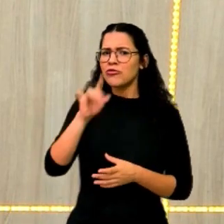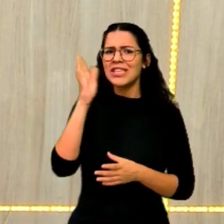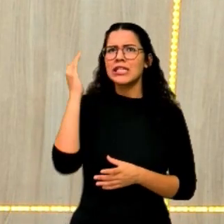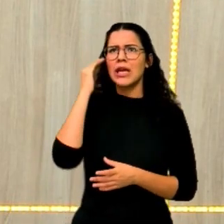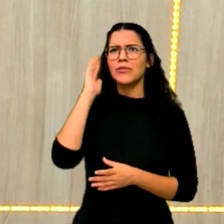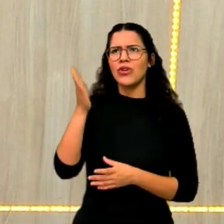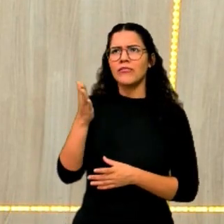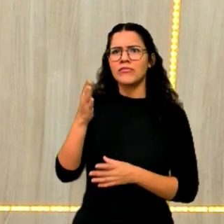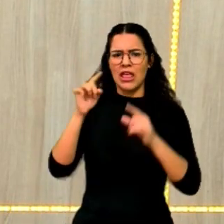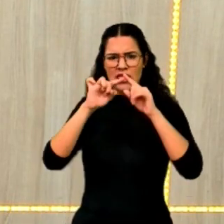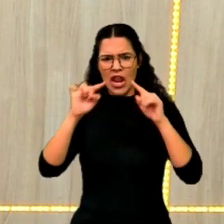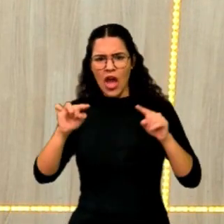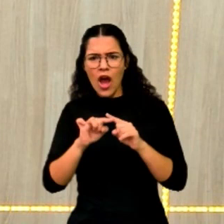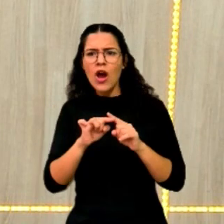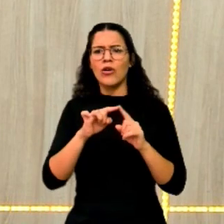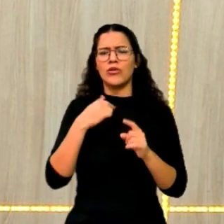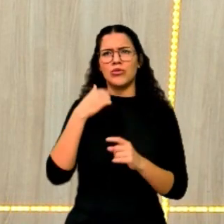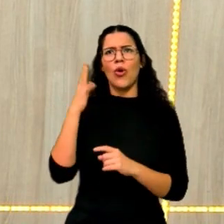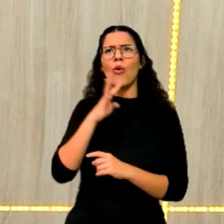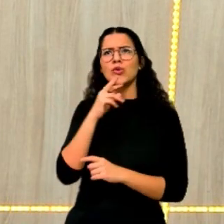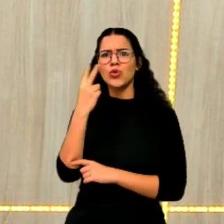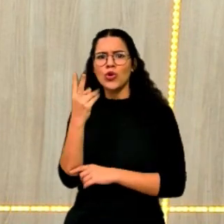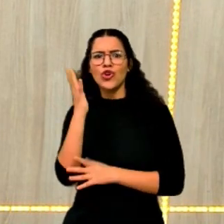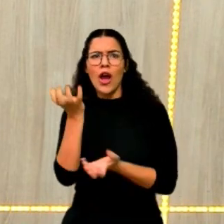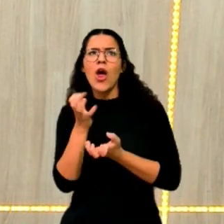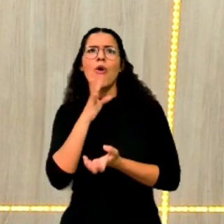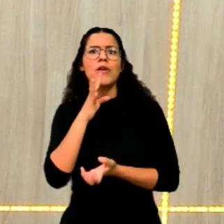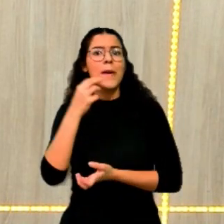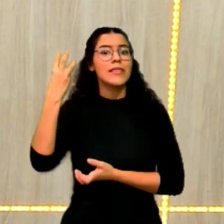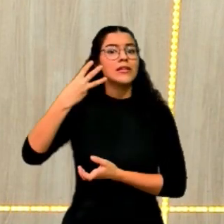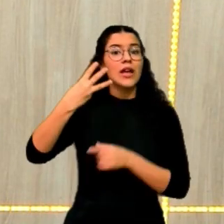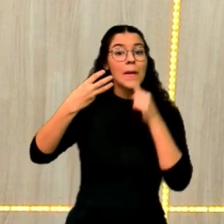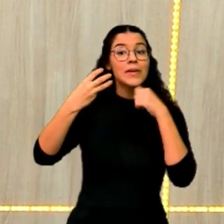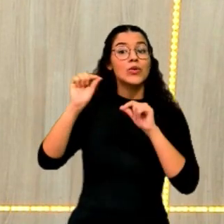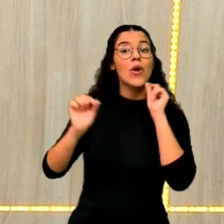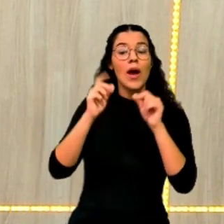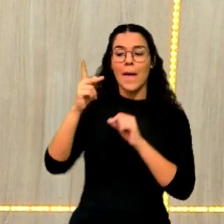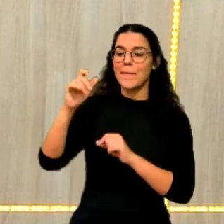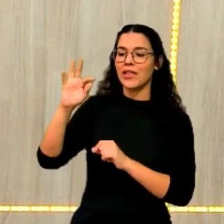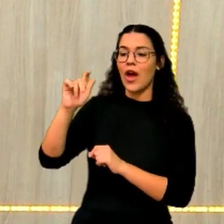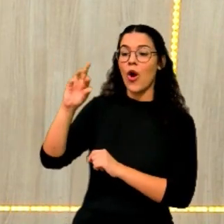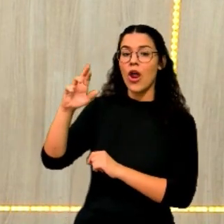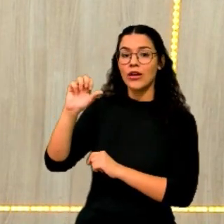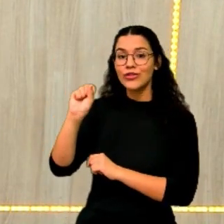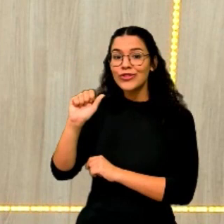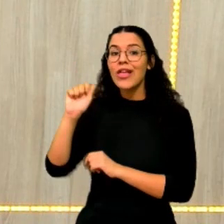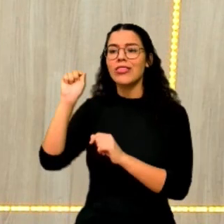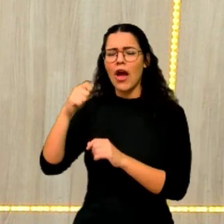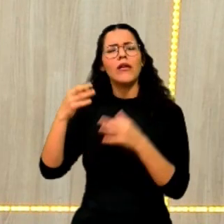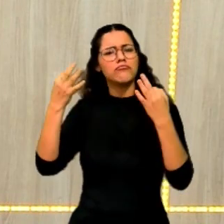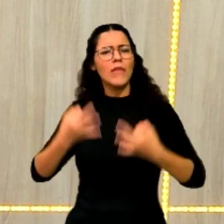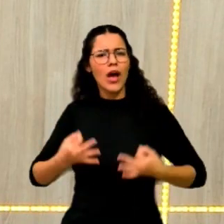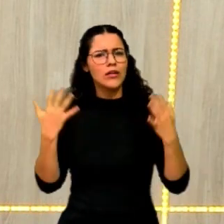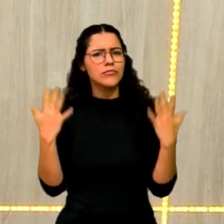retângulo. Conheço dois lados. Quero conhecer o terceiro. Vou aplicar a teorema de Pitágoras. Correto. Você pode aí aplicar a teorema de